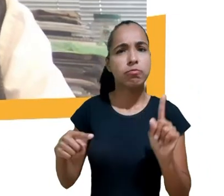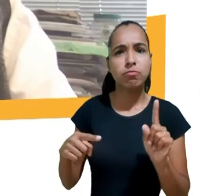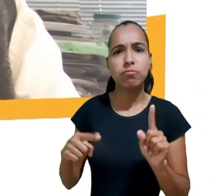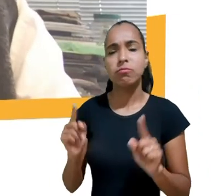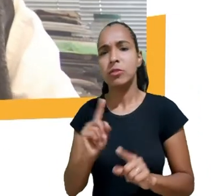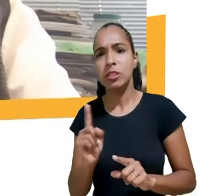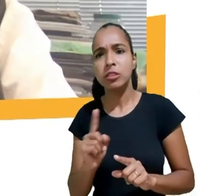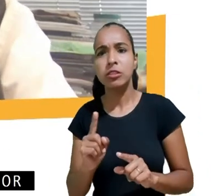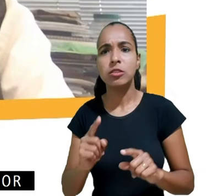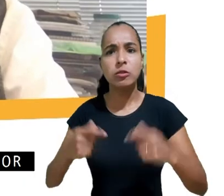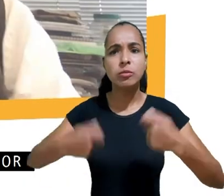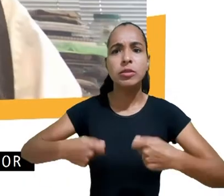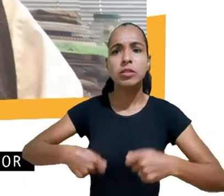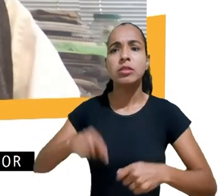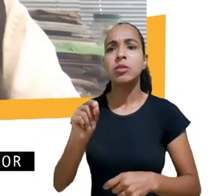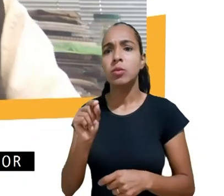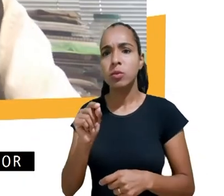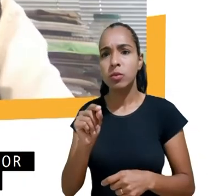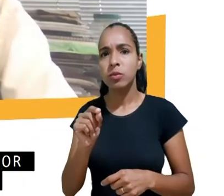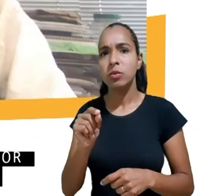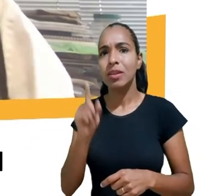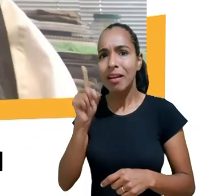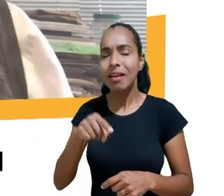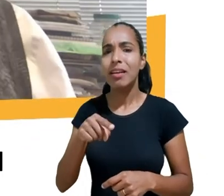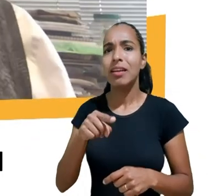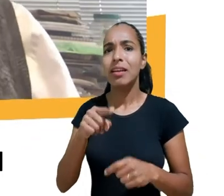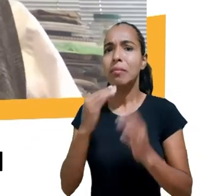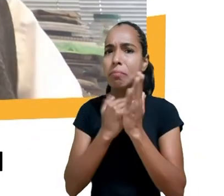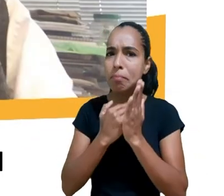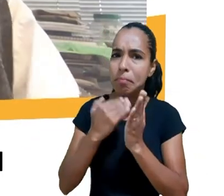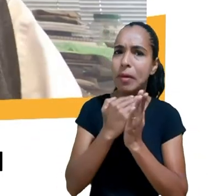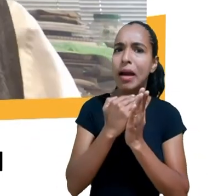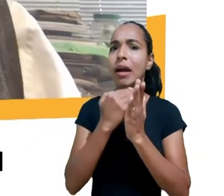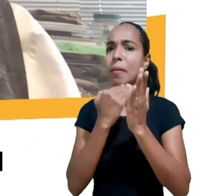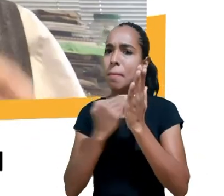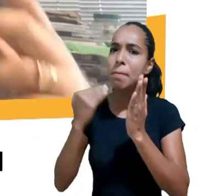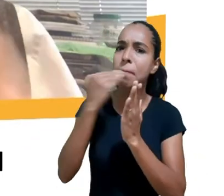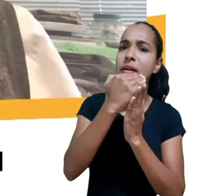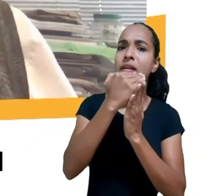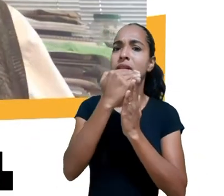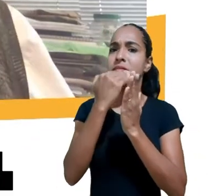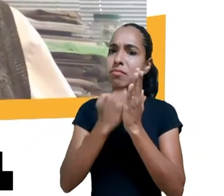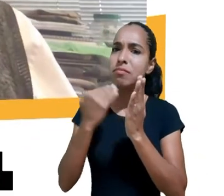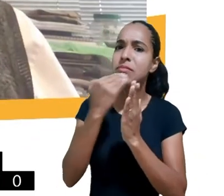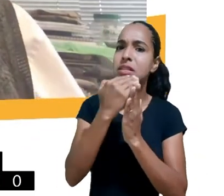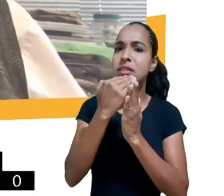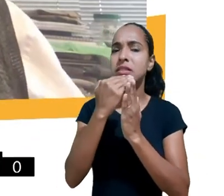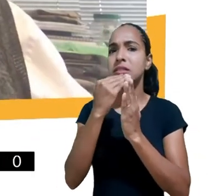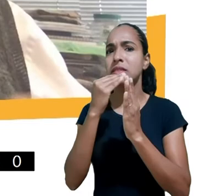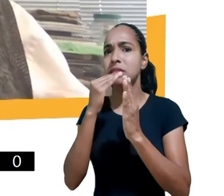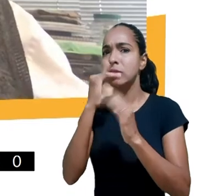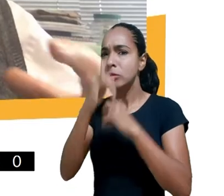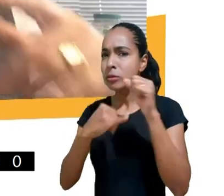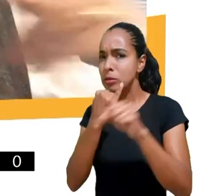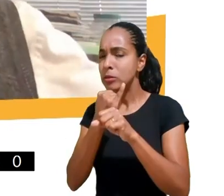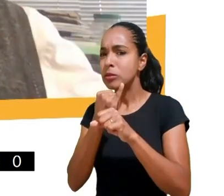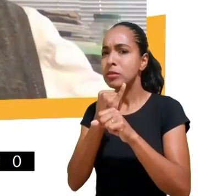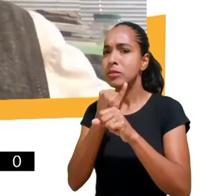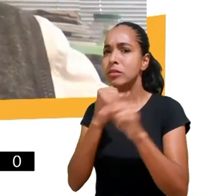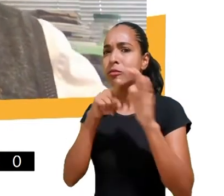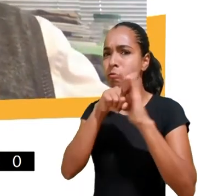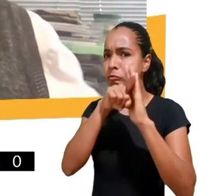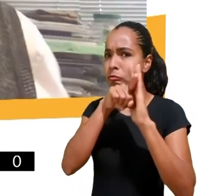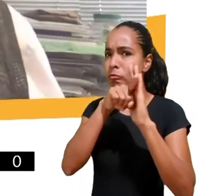melhor disso aí é aumentar o cerceamento da internet aumentar impedir a criptografia